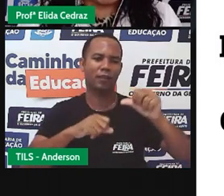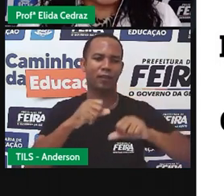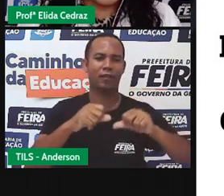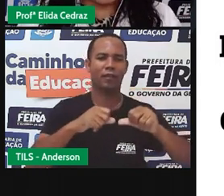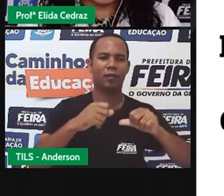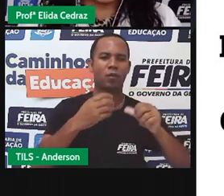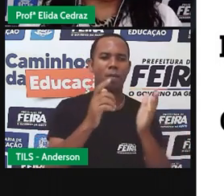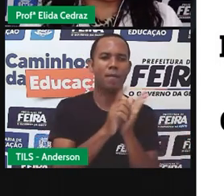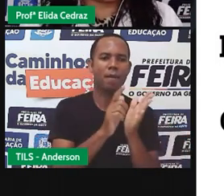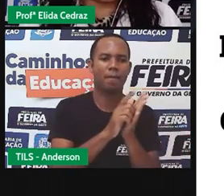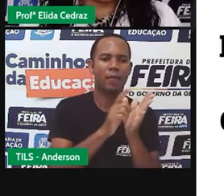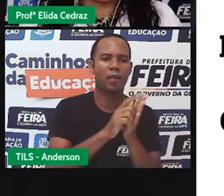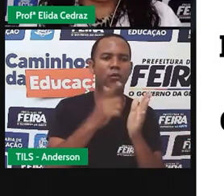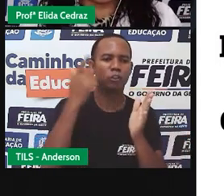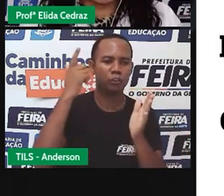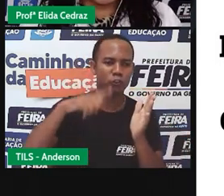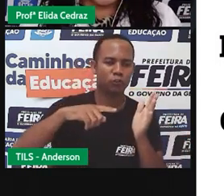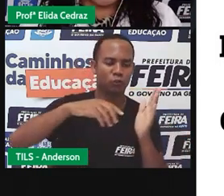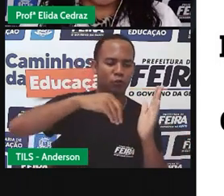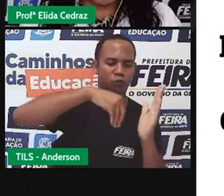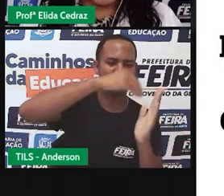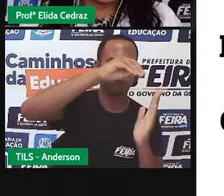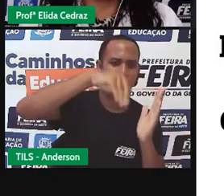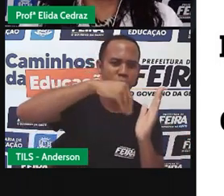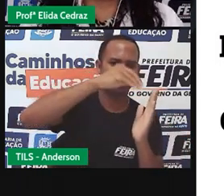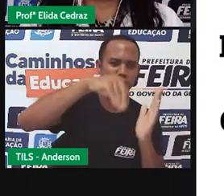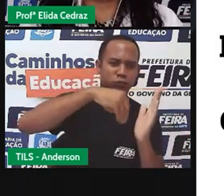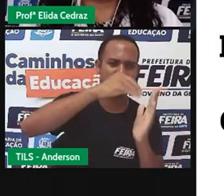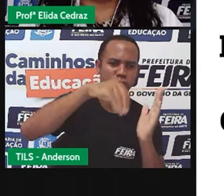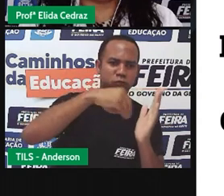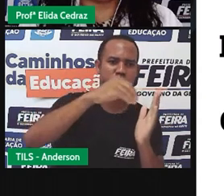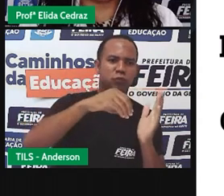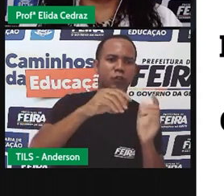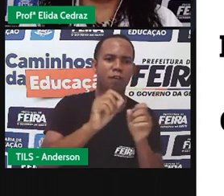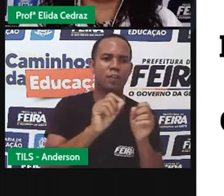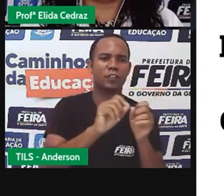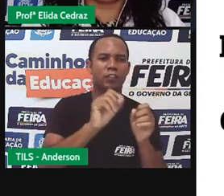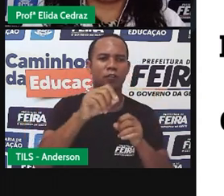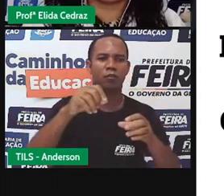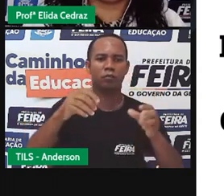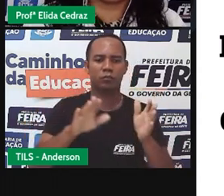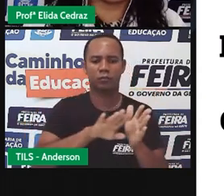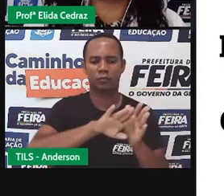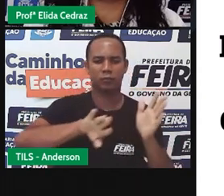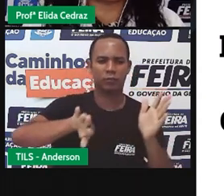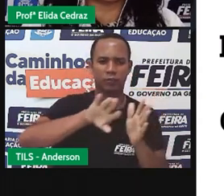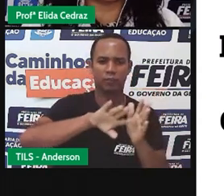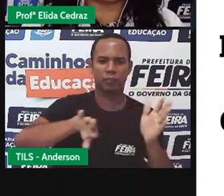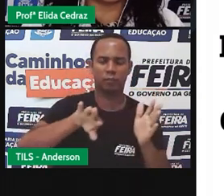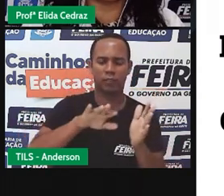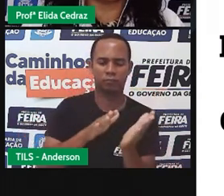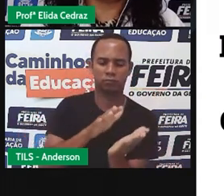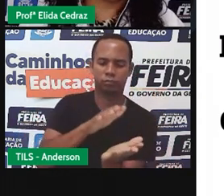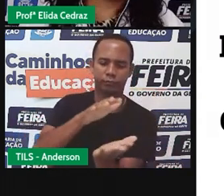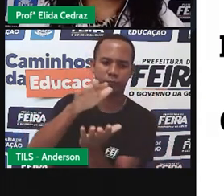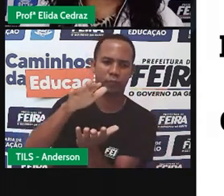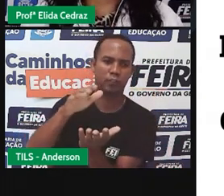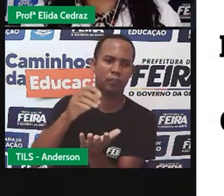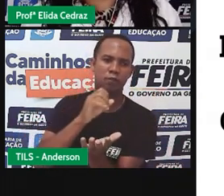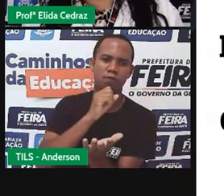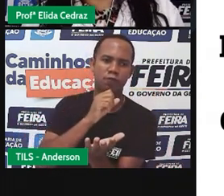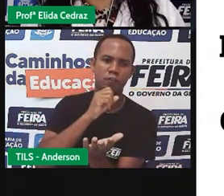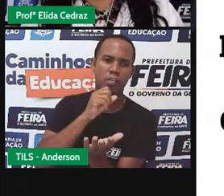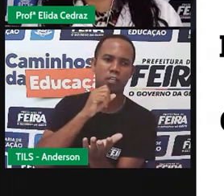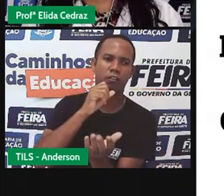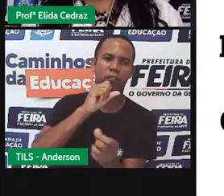o papel, ele é 100% reciclável. Você pode separar, enviar para os centros de reciclagem, ou você